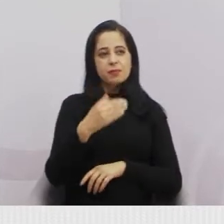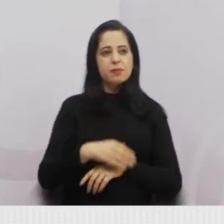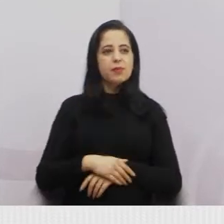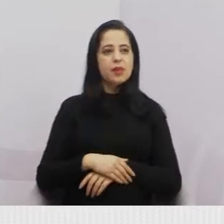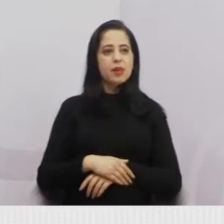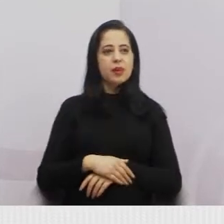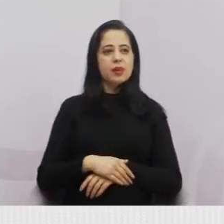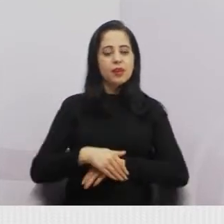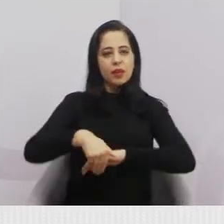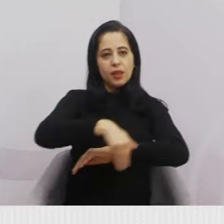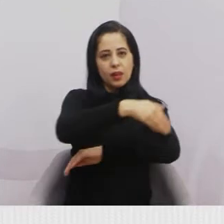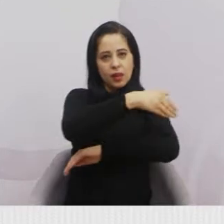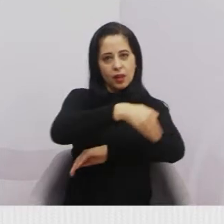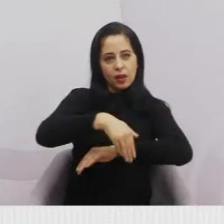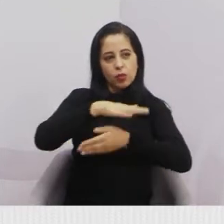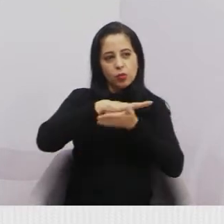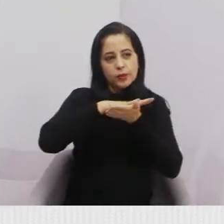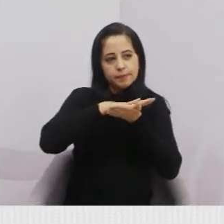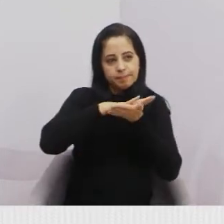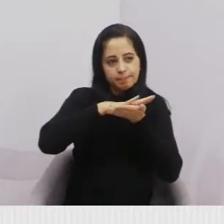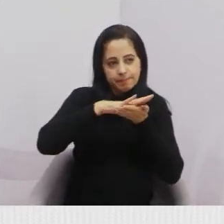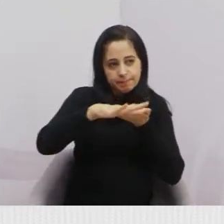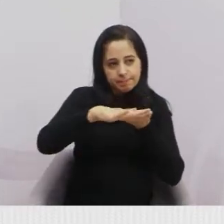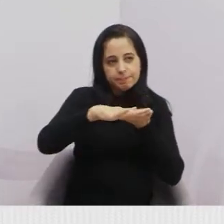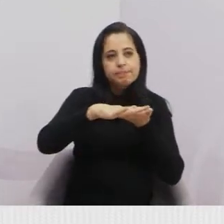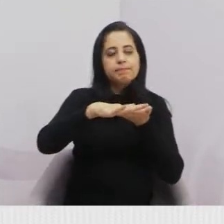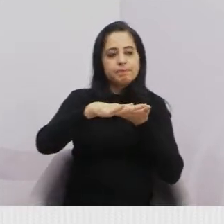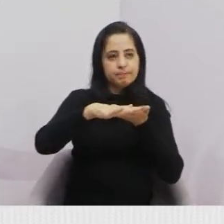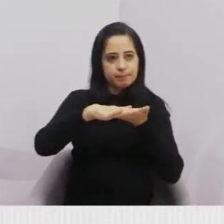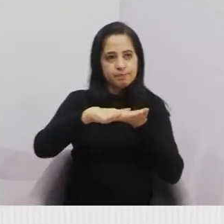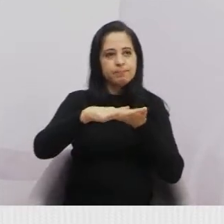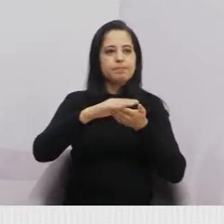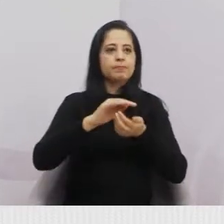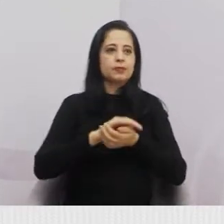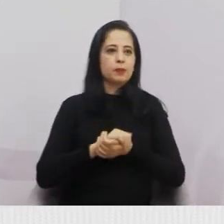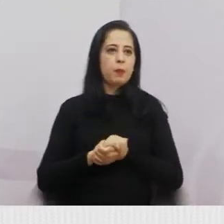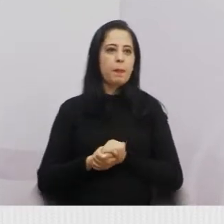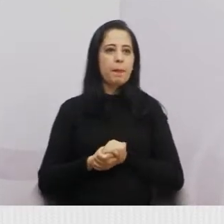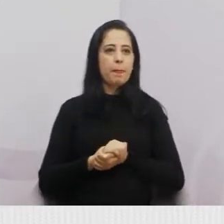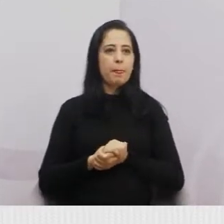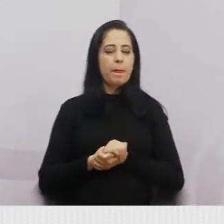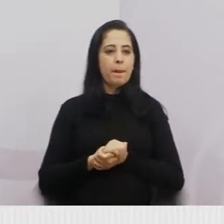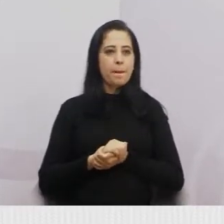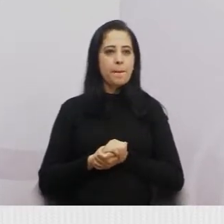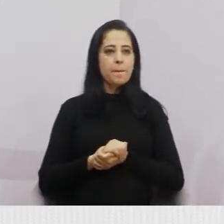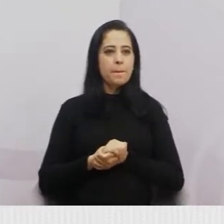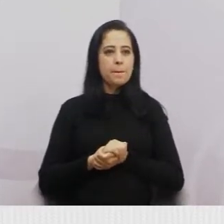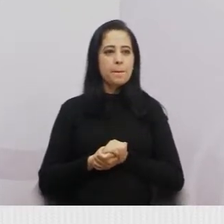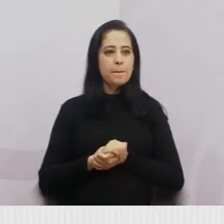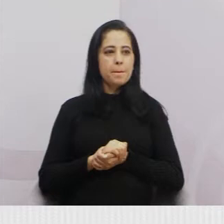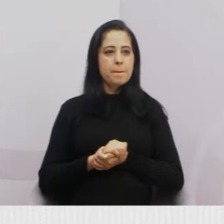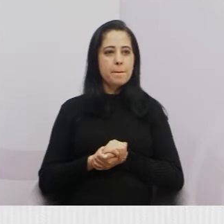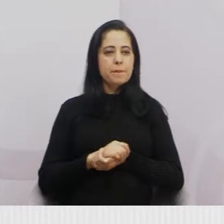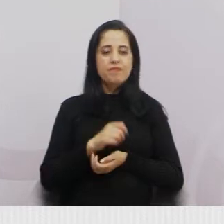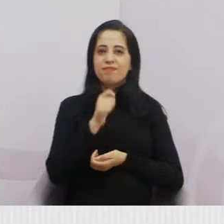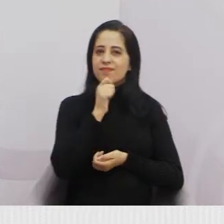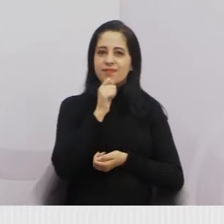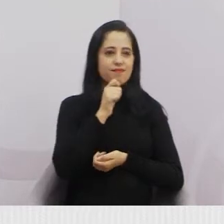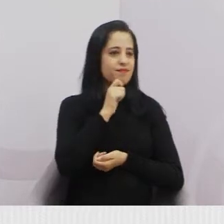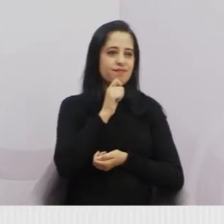um asfaltamento lá daquela estrada da Dona Mercedes, que ainda